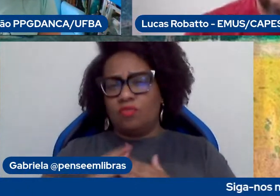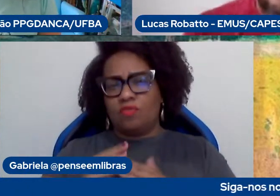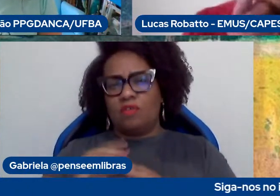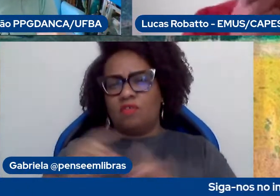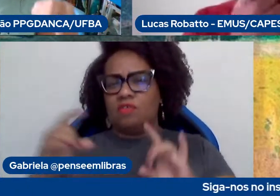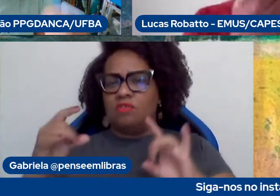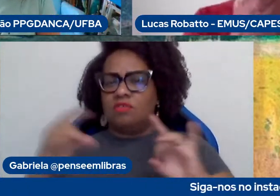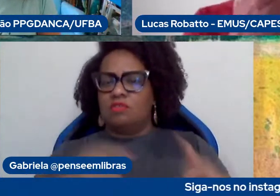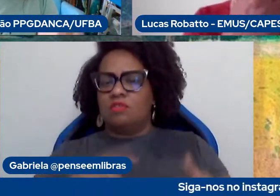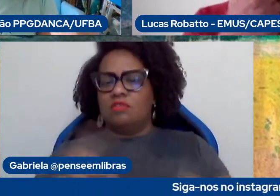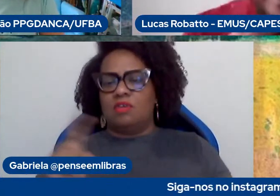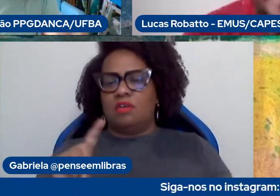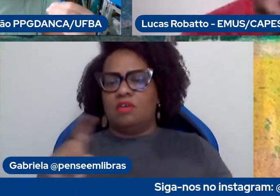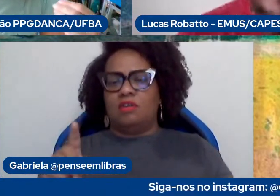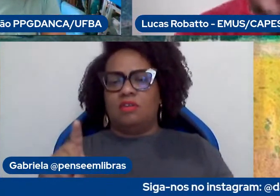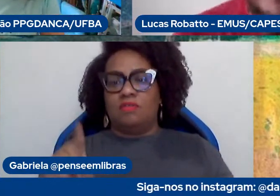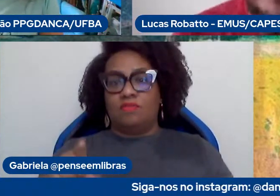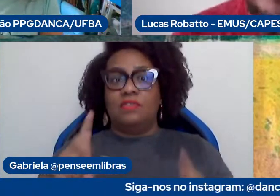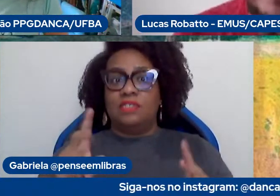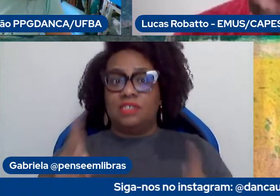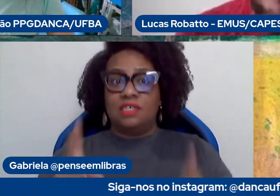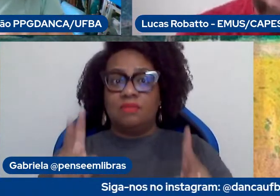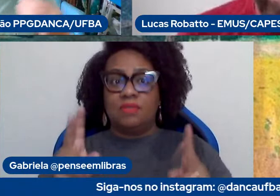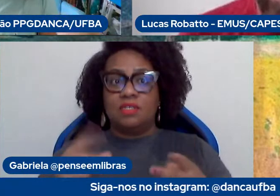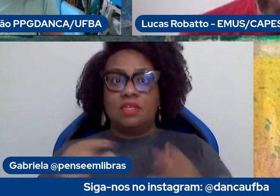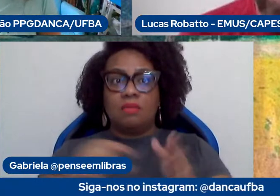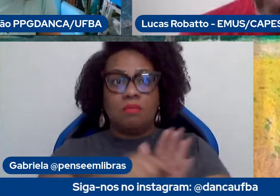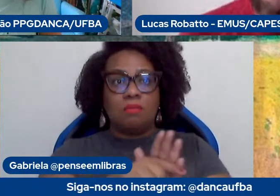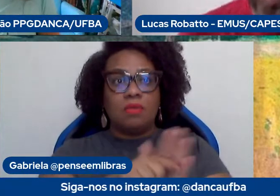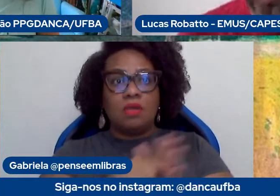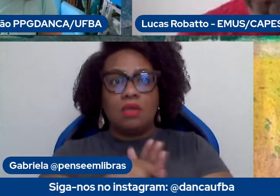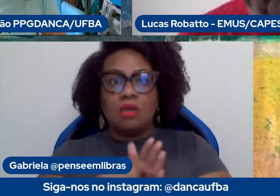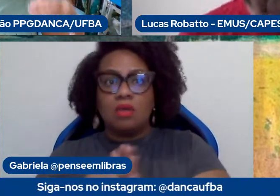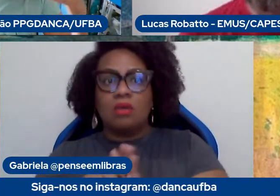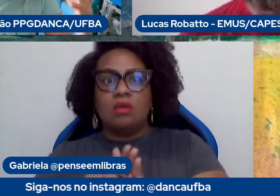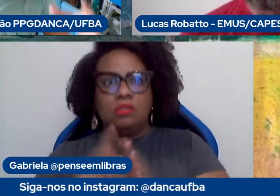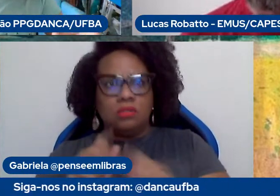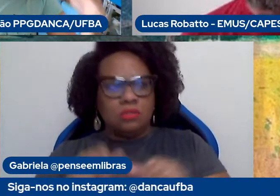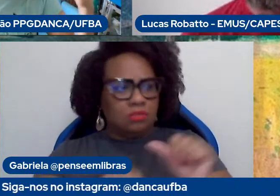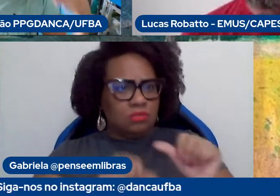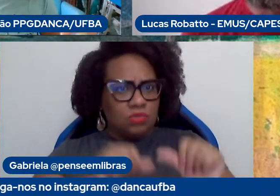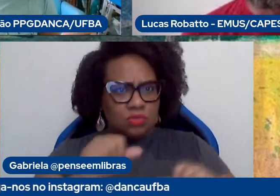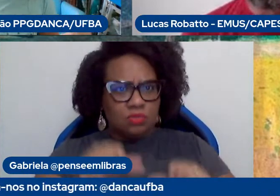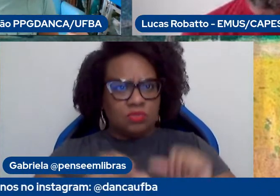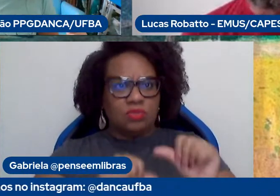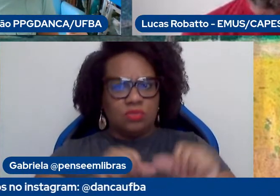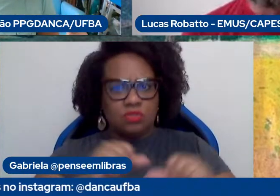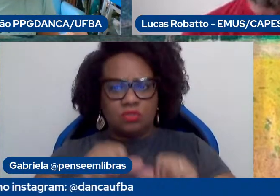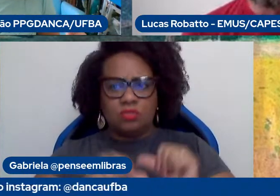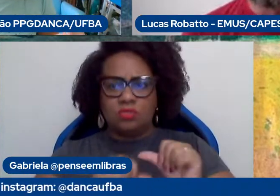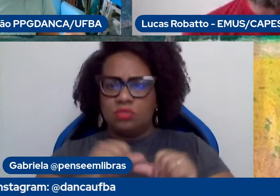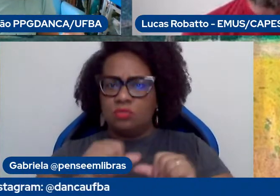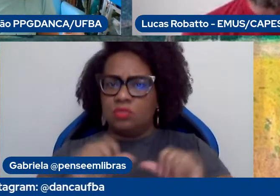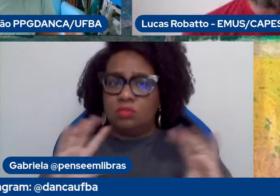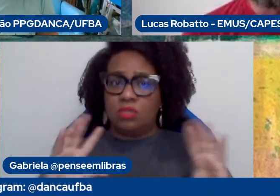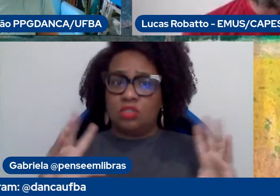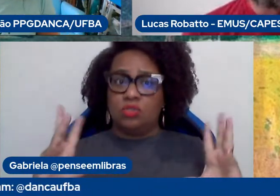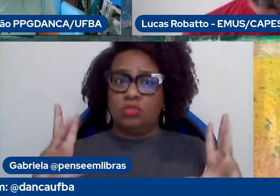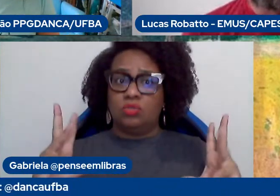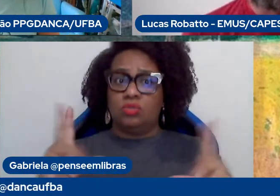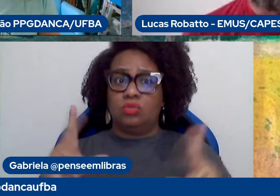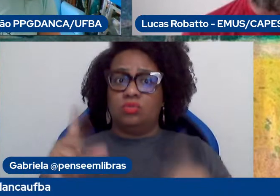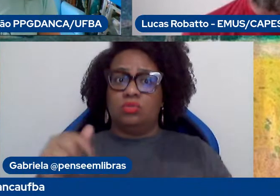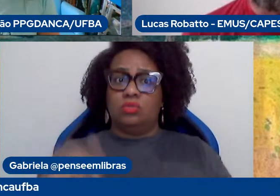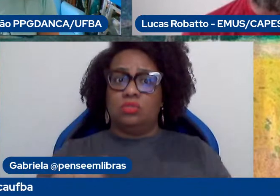assim, sem sempre estar consultando a gente, foram muitas mudanças, mas todas sendo trazidas para quem estava em